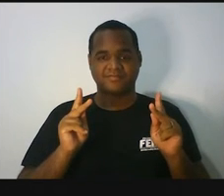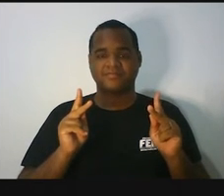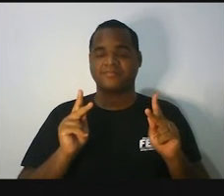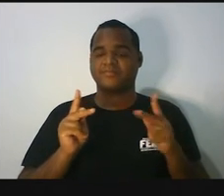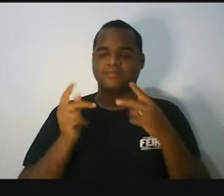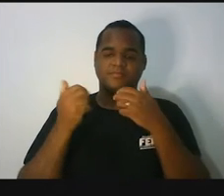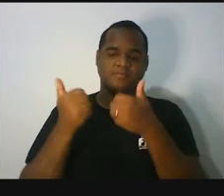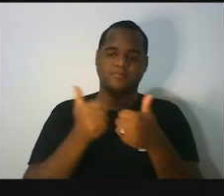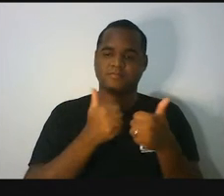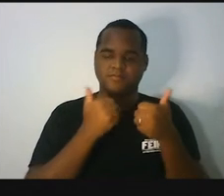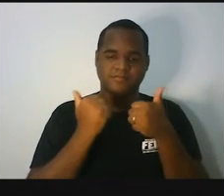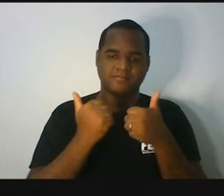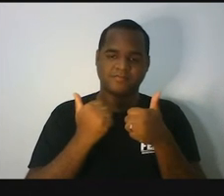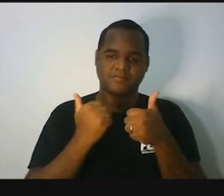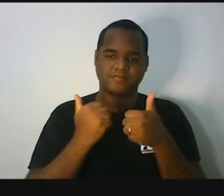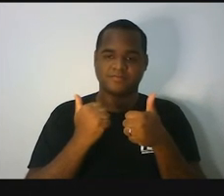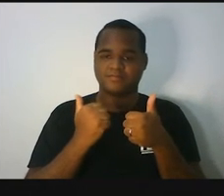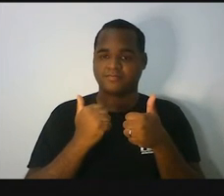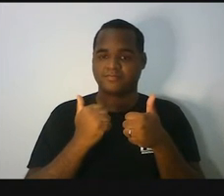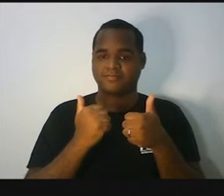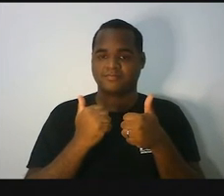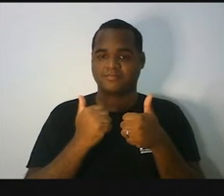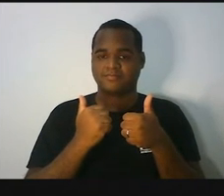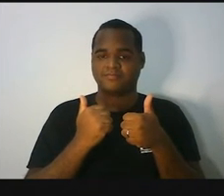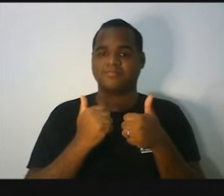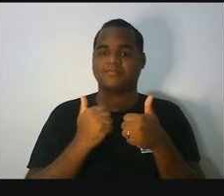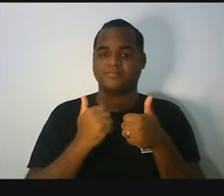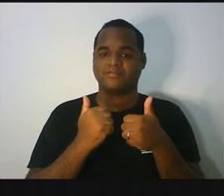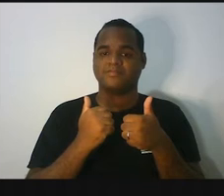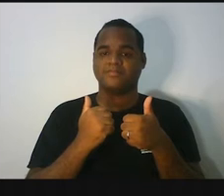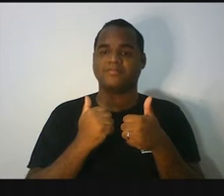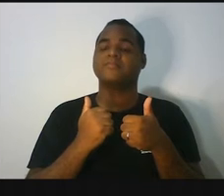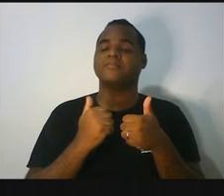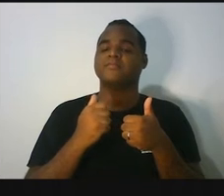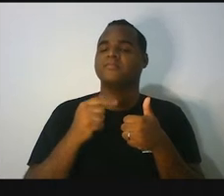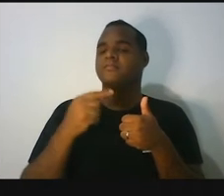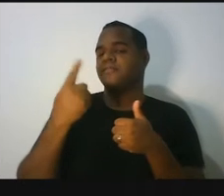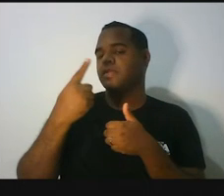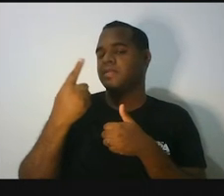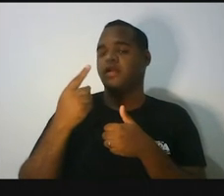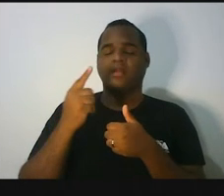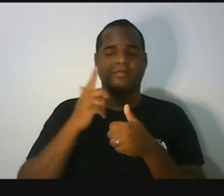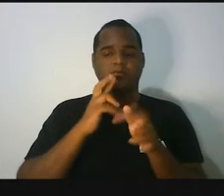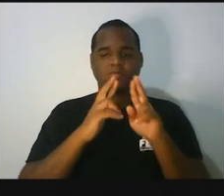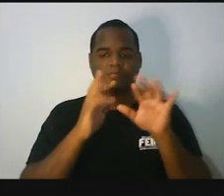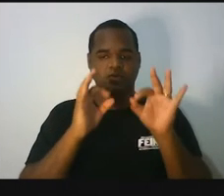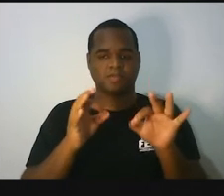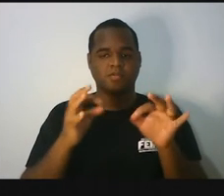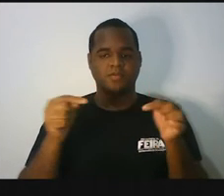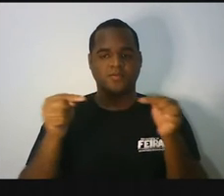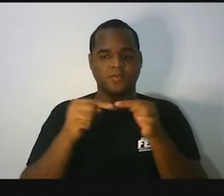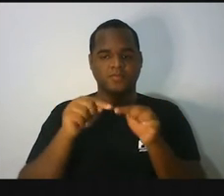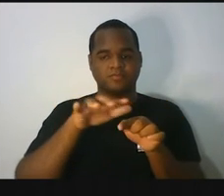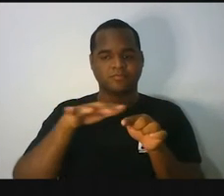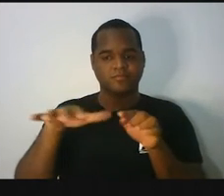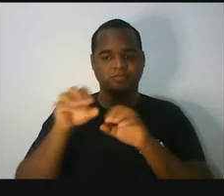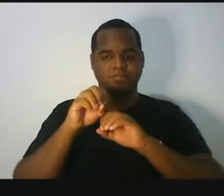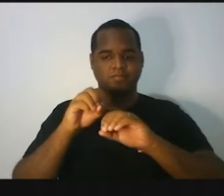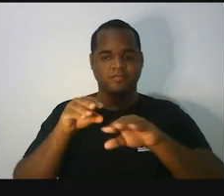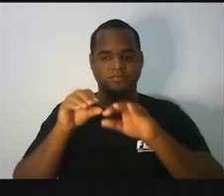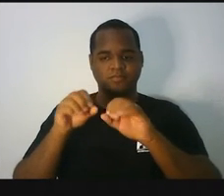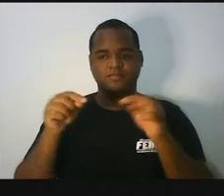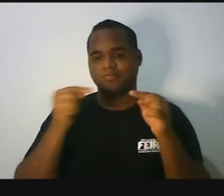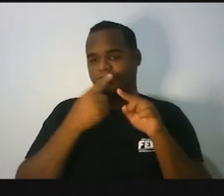Belezinha, belezinha, belezinha. Mas essa foi a primeira situação da aula de hoje. Foi a primeira. Por que,